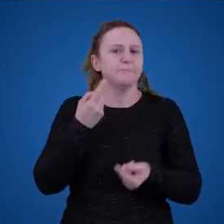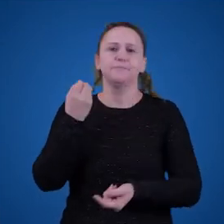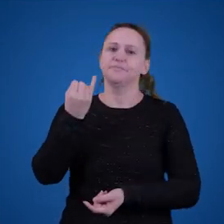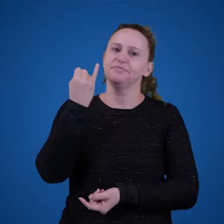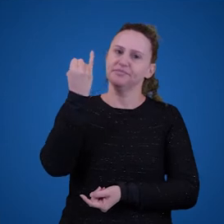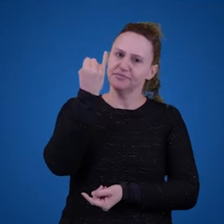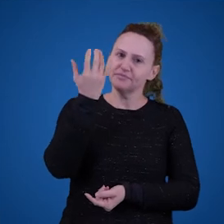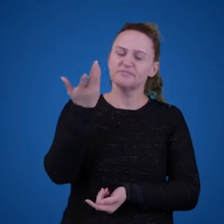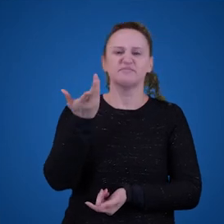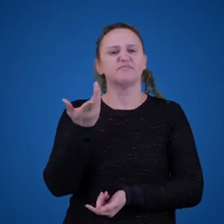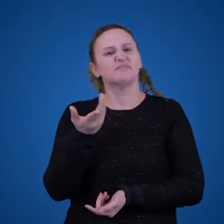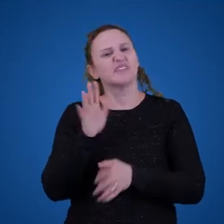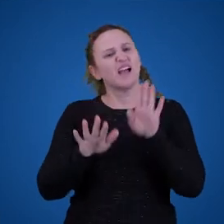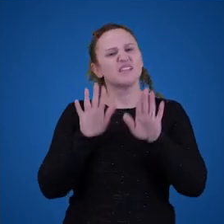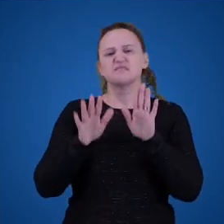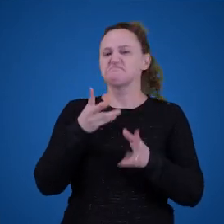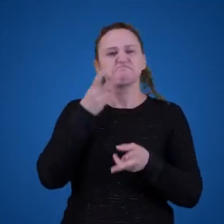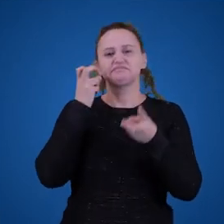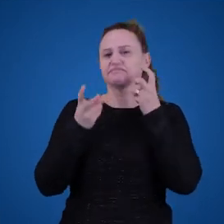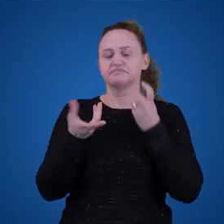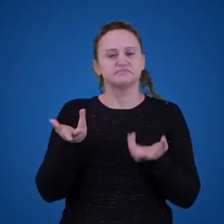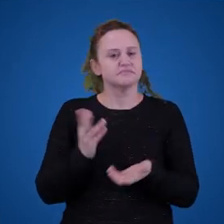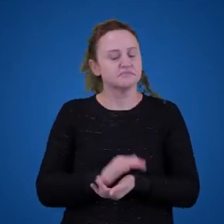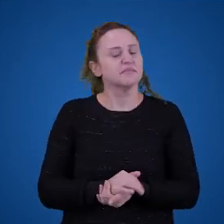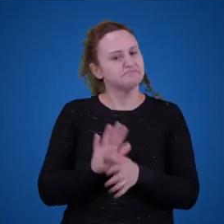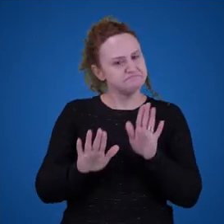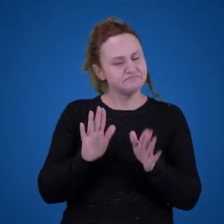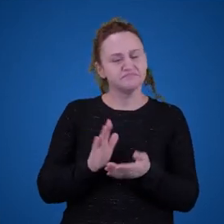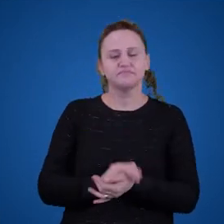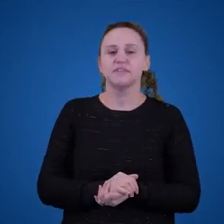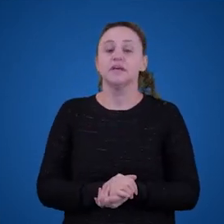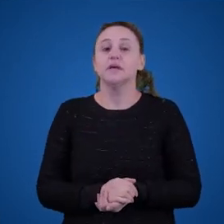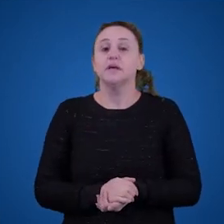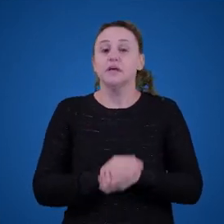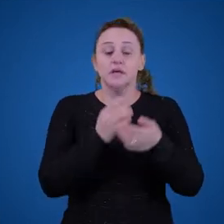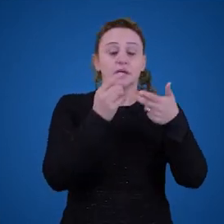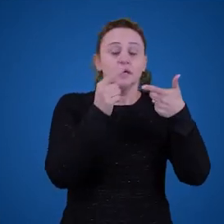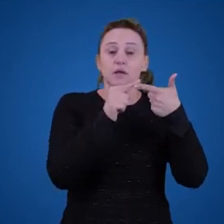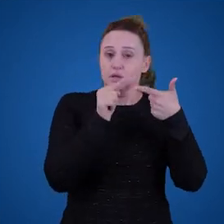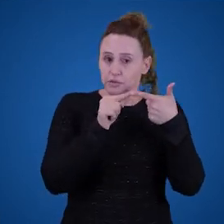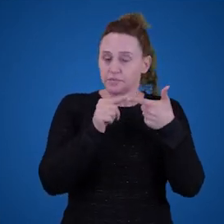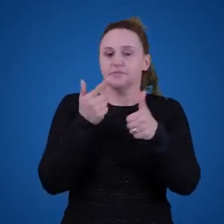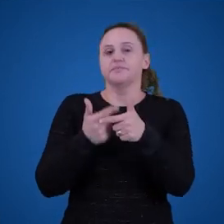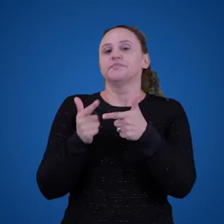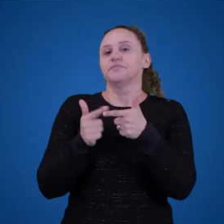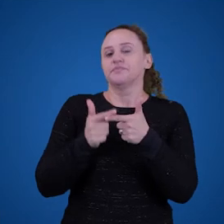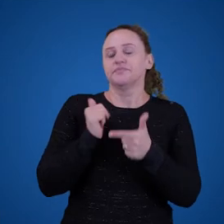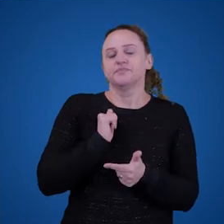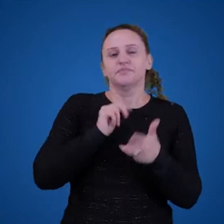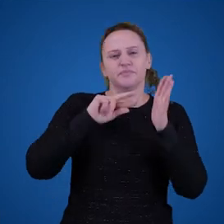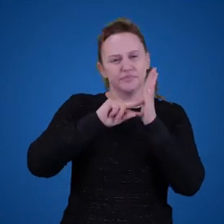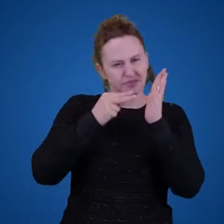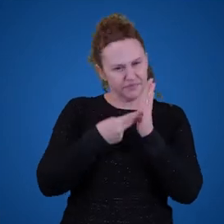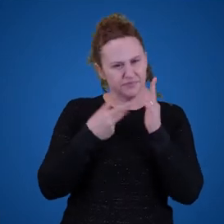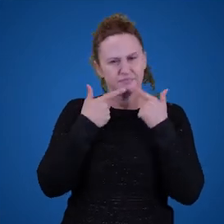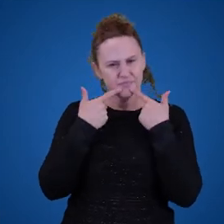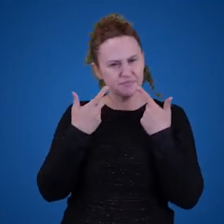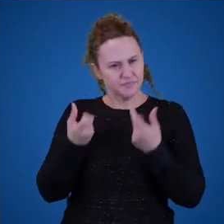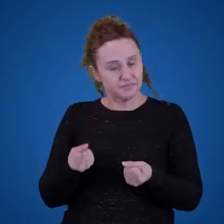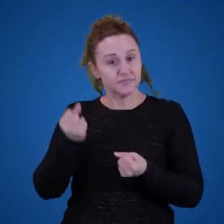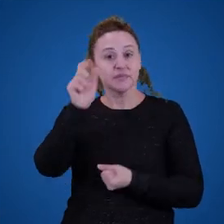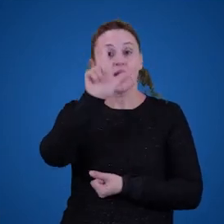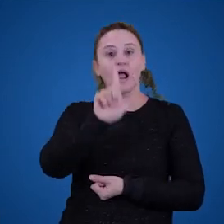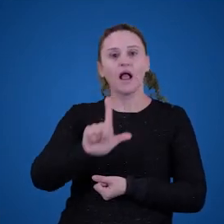no nosso cotidiano. Um outro problema que nós vamos lidar nessa disciplina é o problema do significado da linguagem